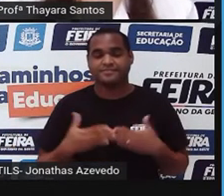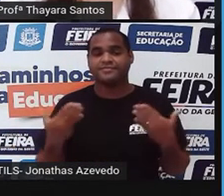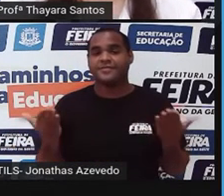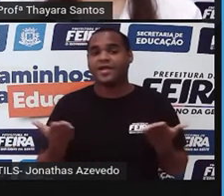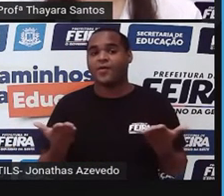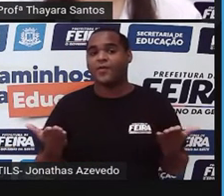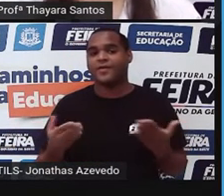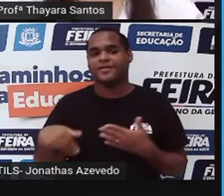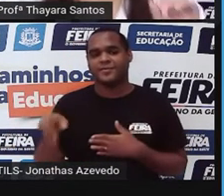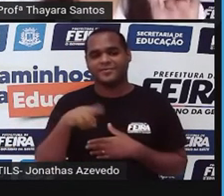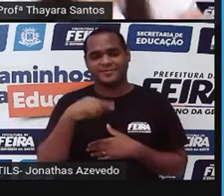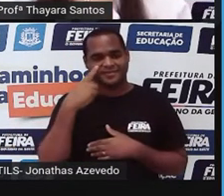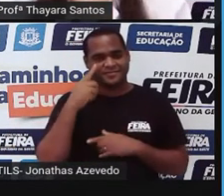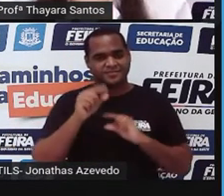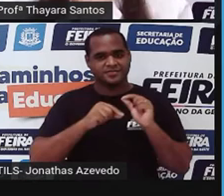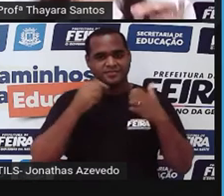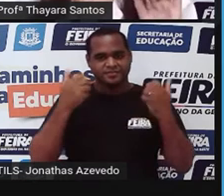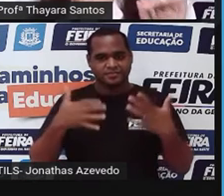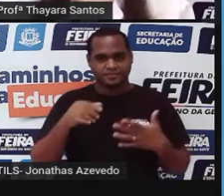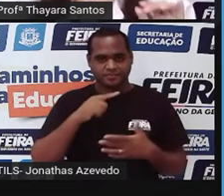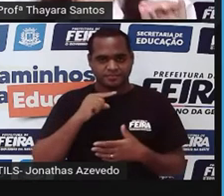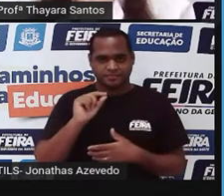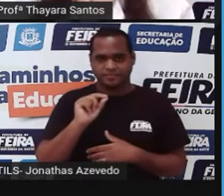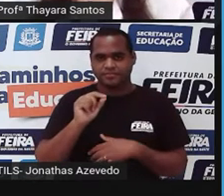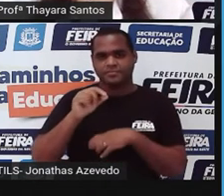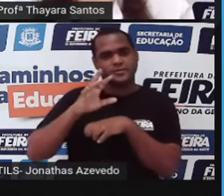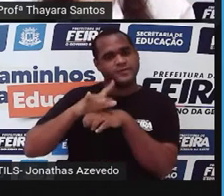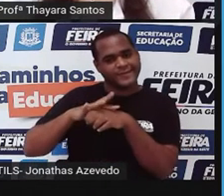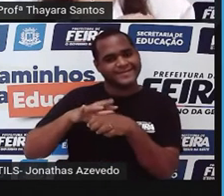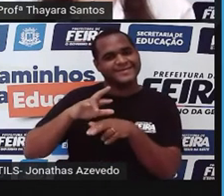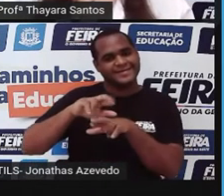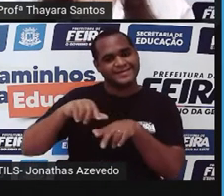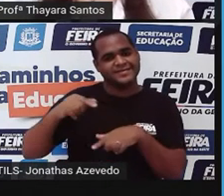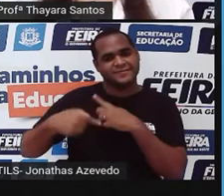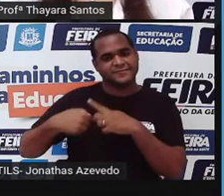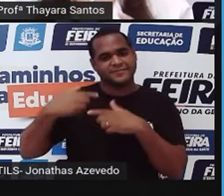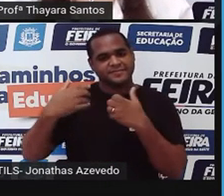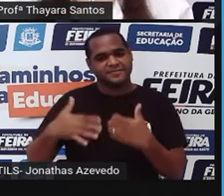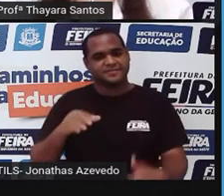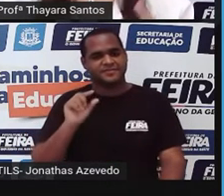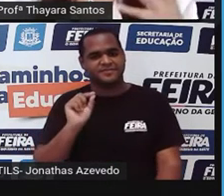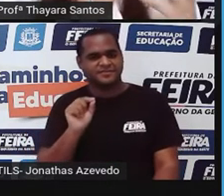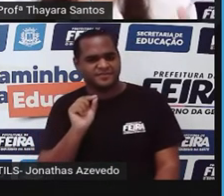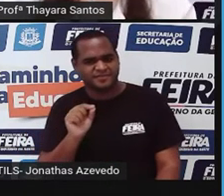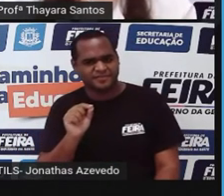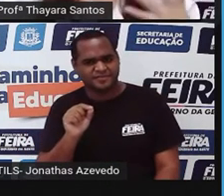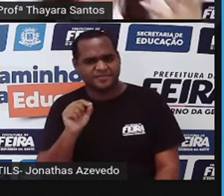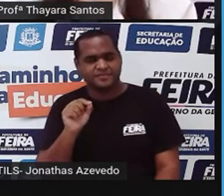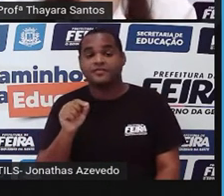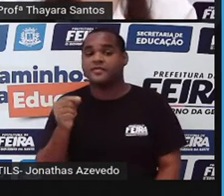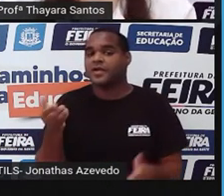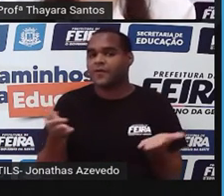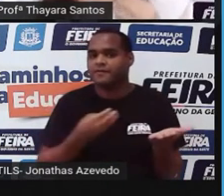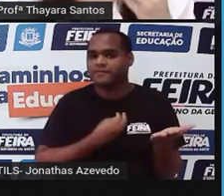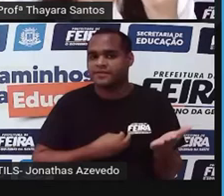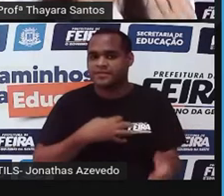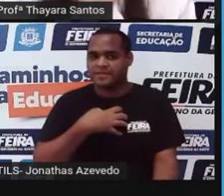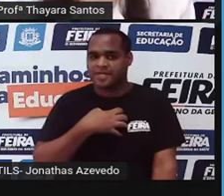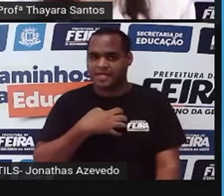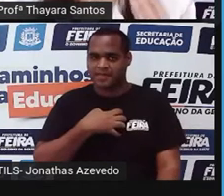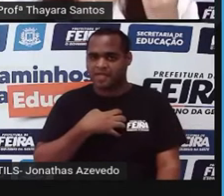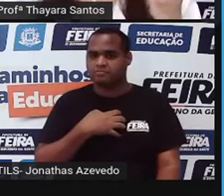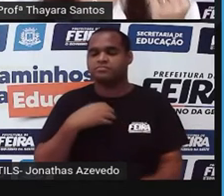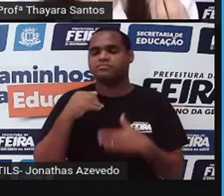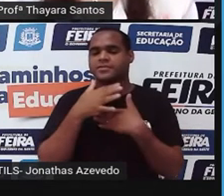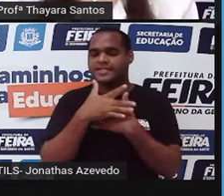Agora, a gente vai saber um pouquinho mais sobre essas doenças genéticas. E eu trouxe aqui pra vocês um caso que acontece aqui na Bahia, numa cidade da